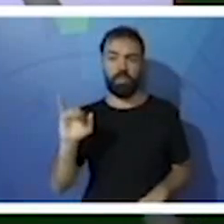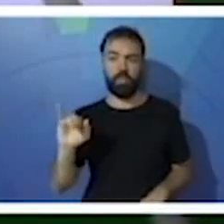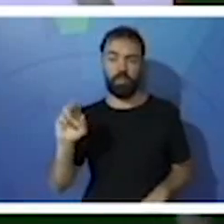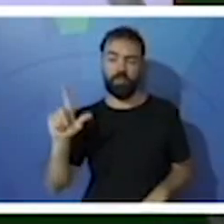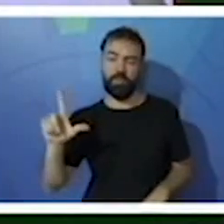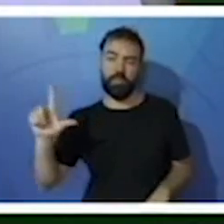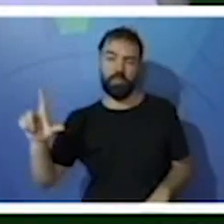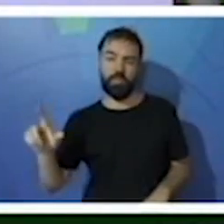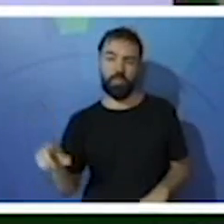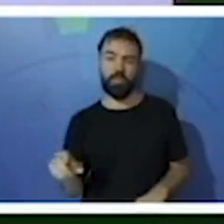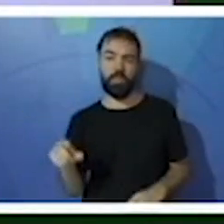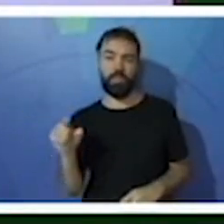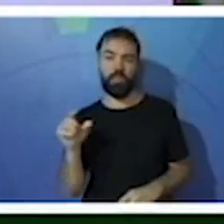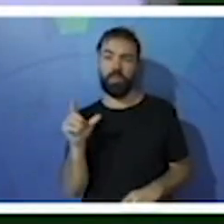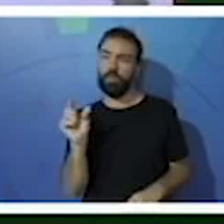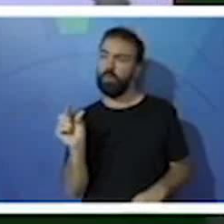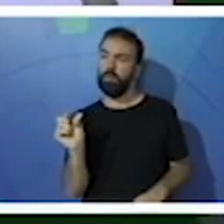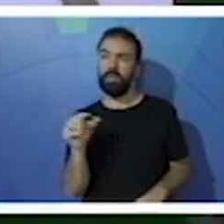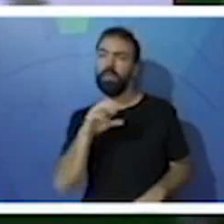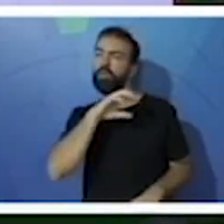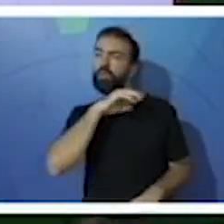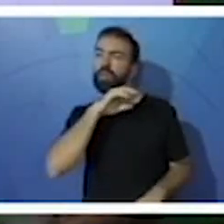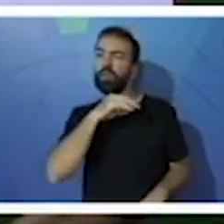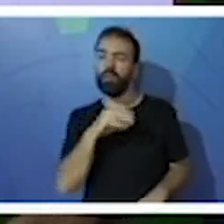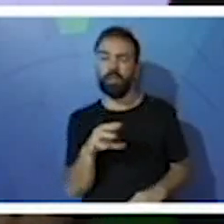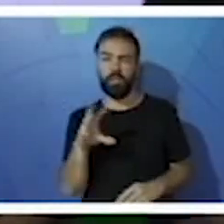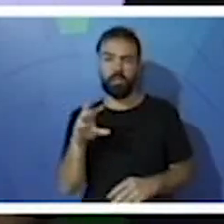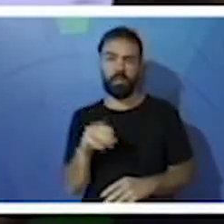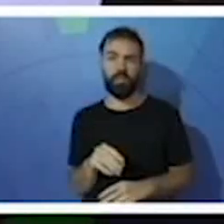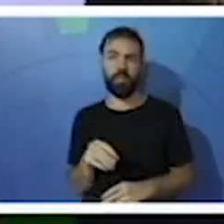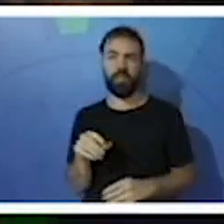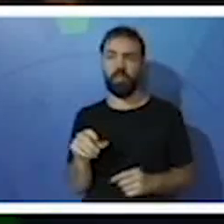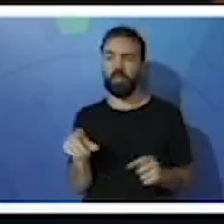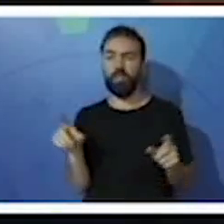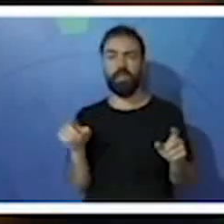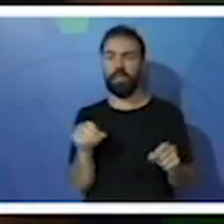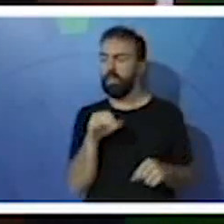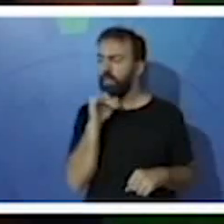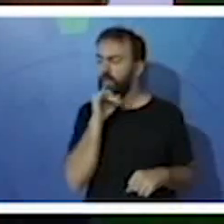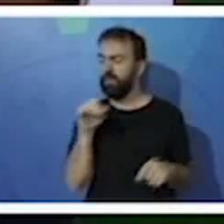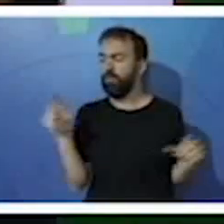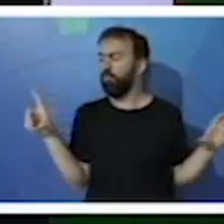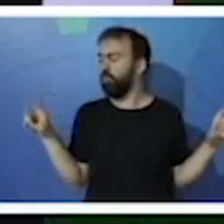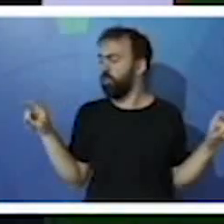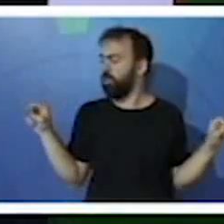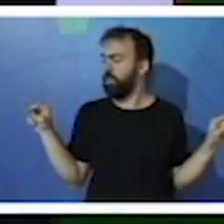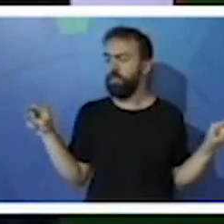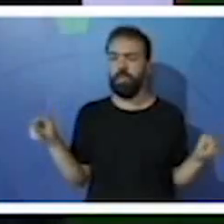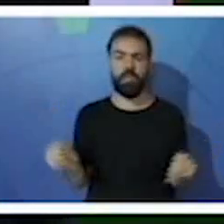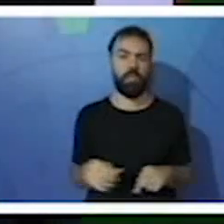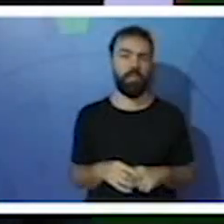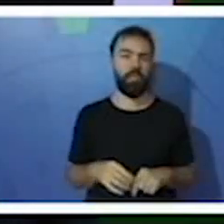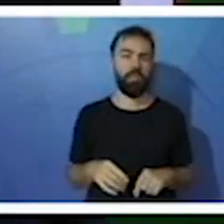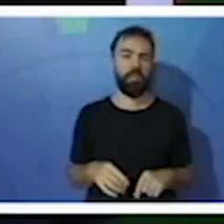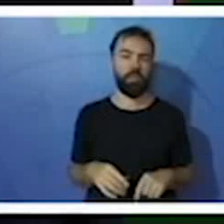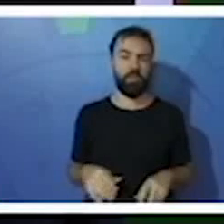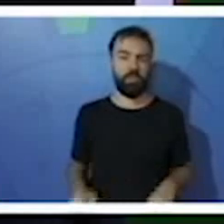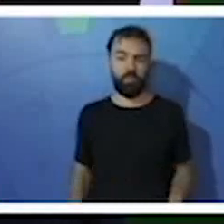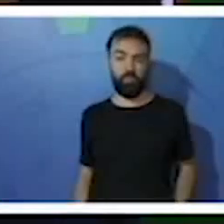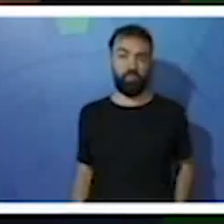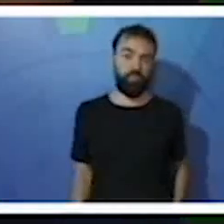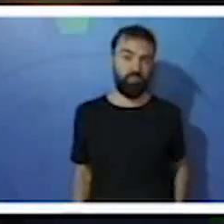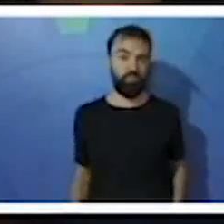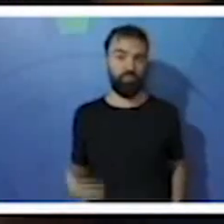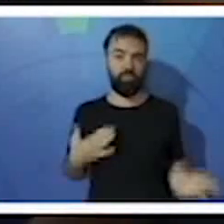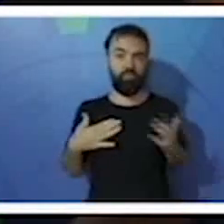animais, do qual fazem parte também os caranguejos, os ciris. E o corpo do pinguim, ele